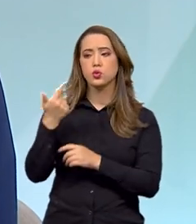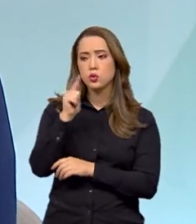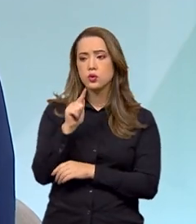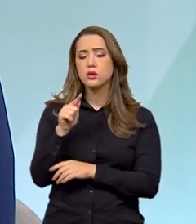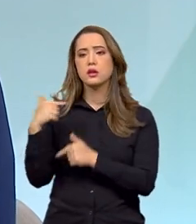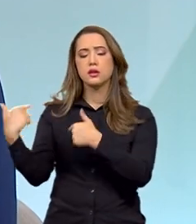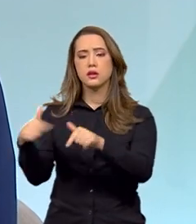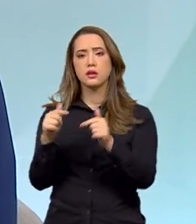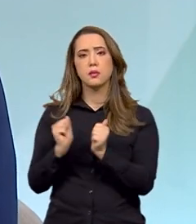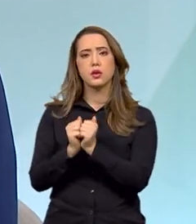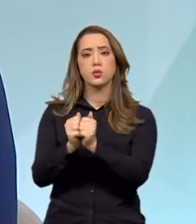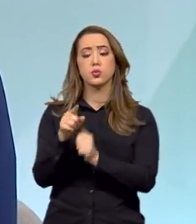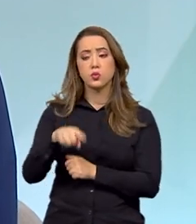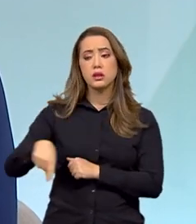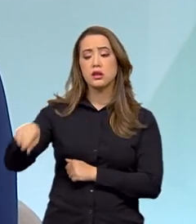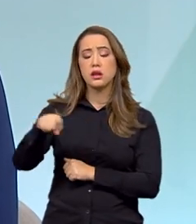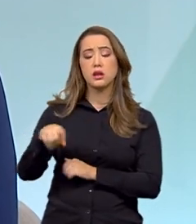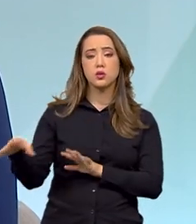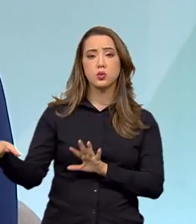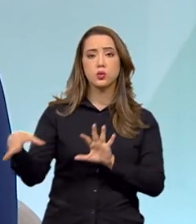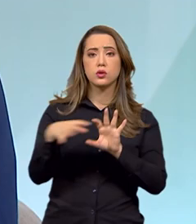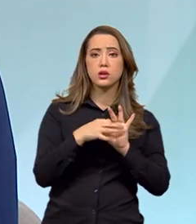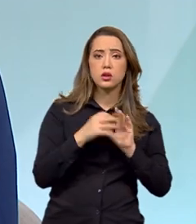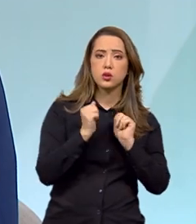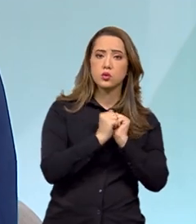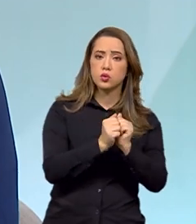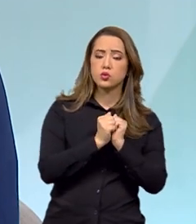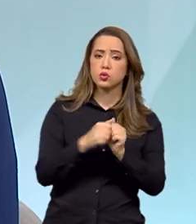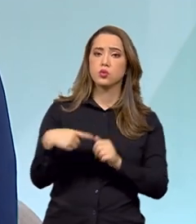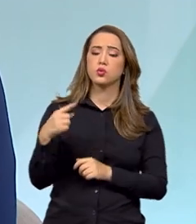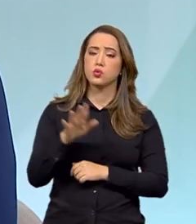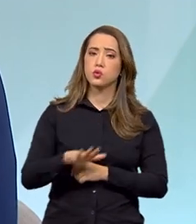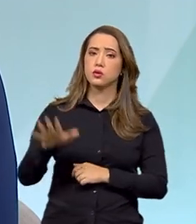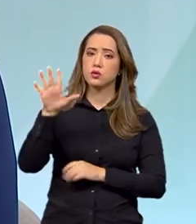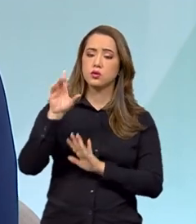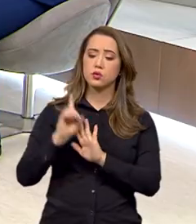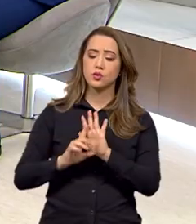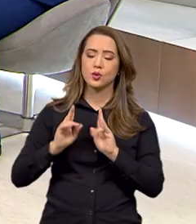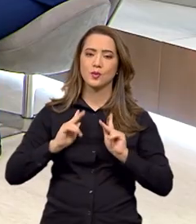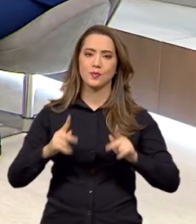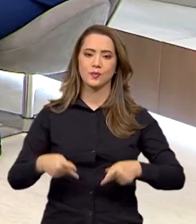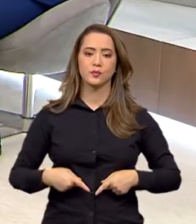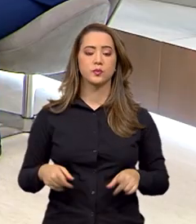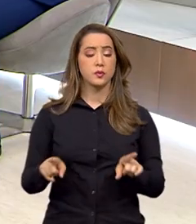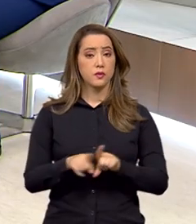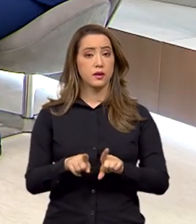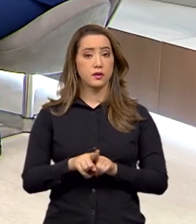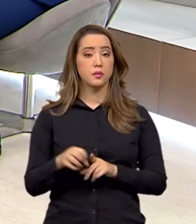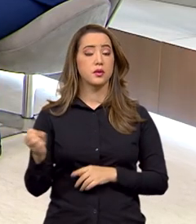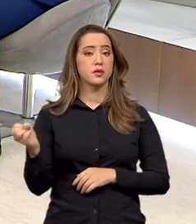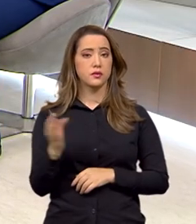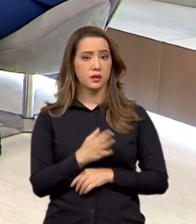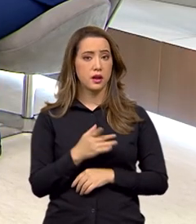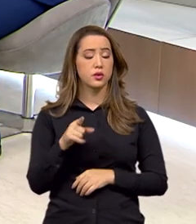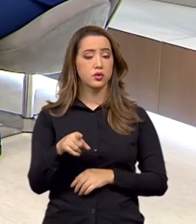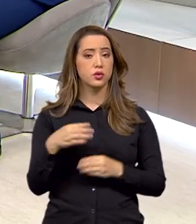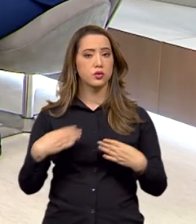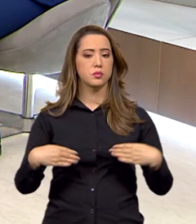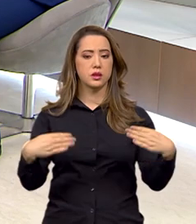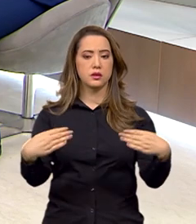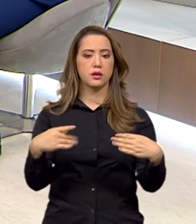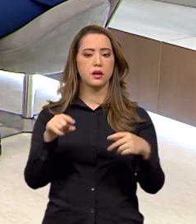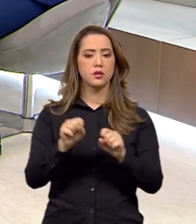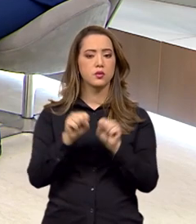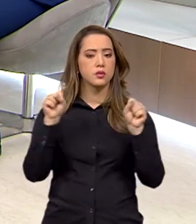ações, eles aderirem no nosso Sistema Integrado Nacional de Direitos Humanos, que também é uma inovação do Ministério, um